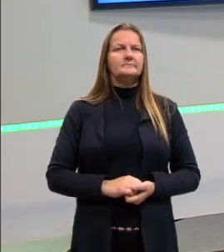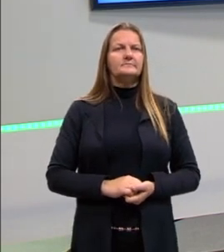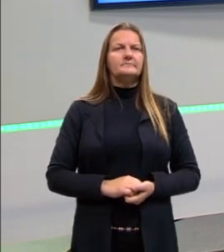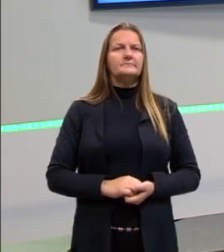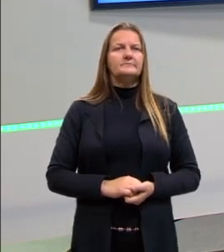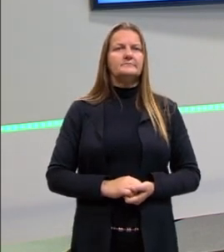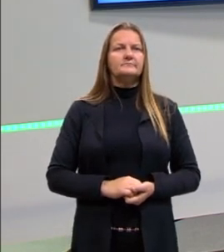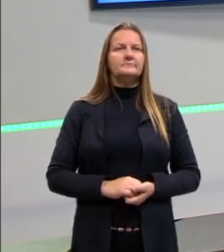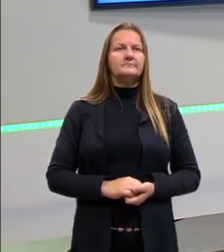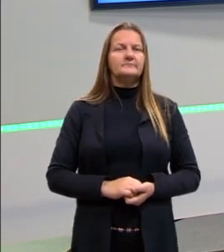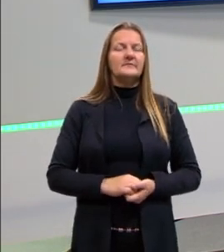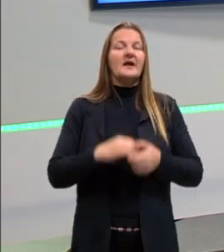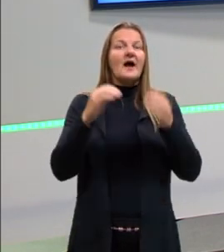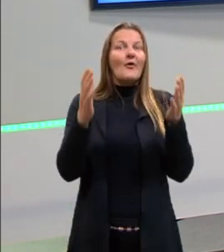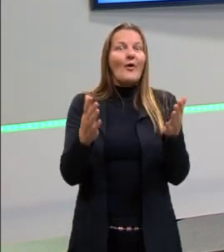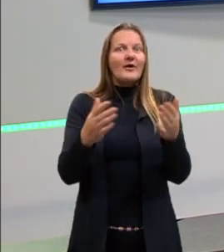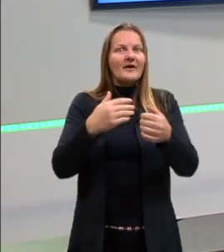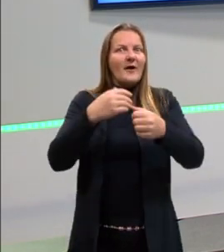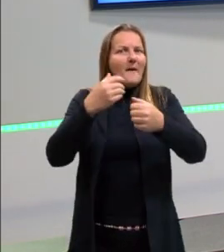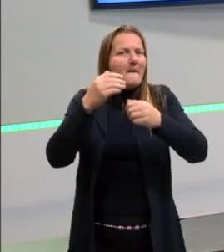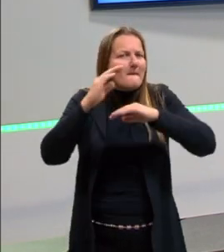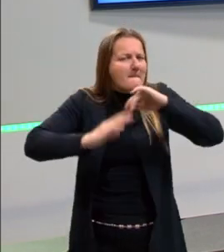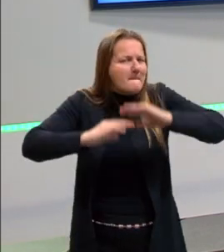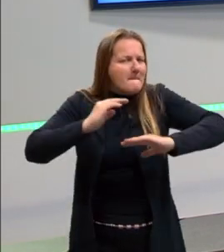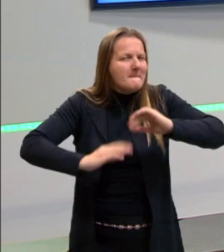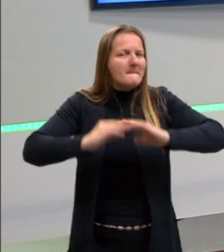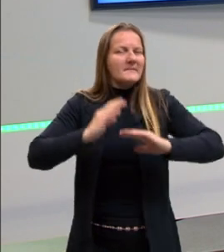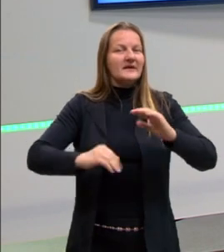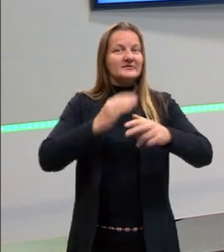questões do Enem. Vamos lá.